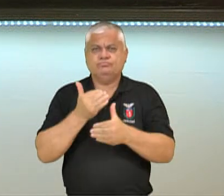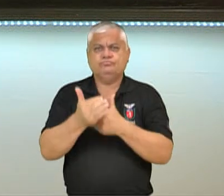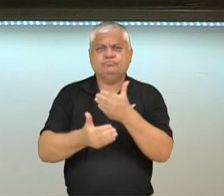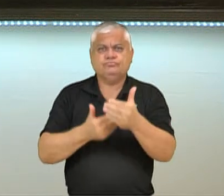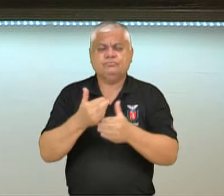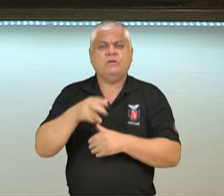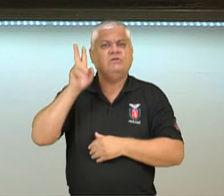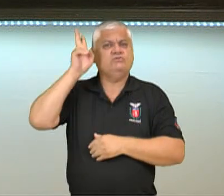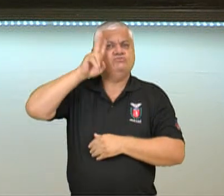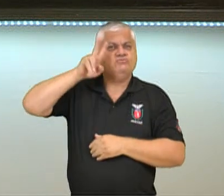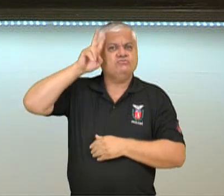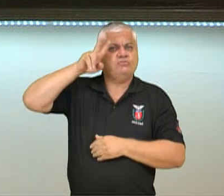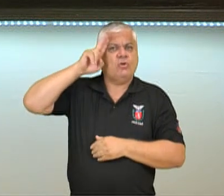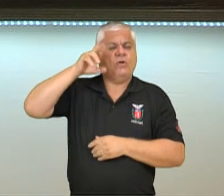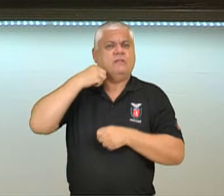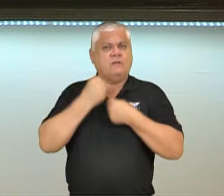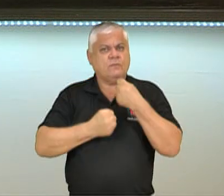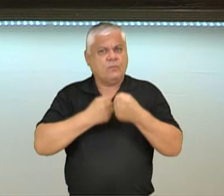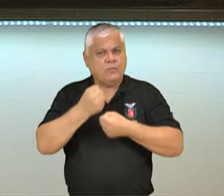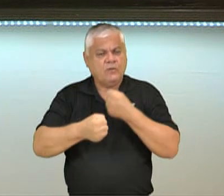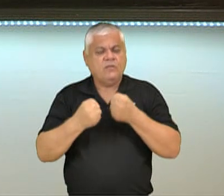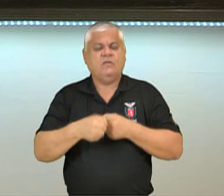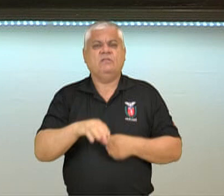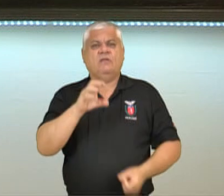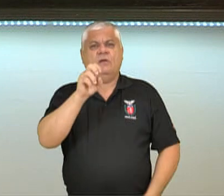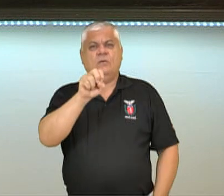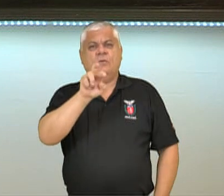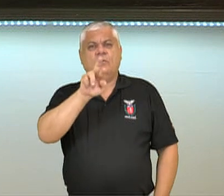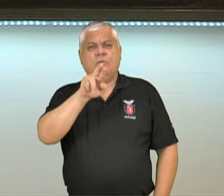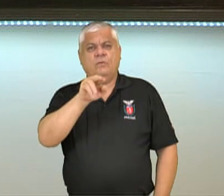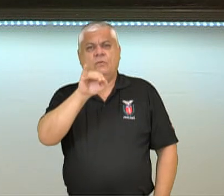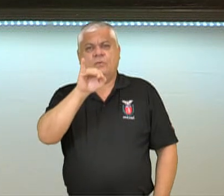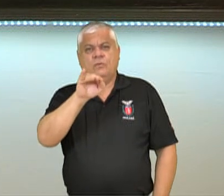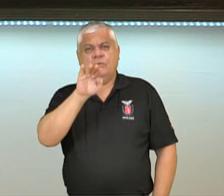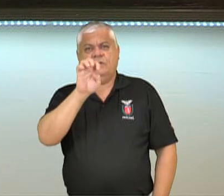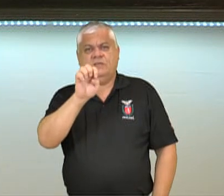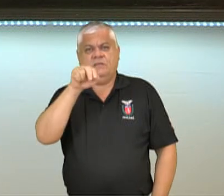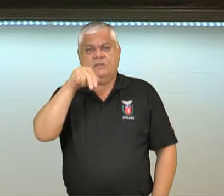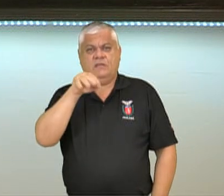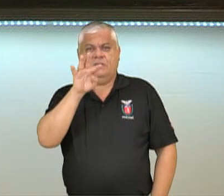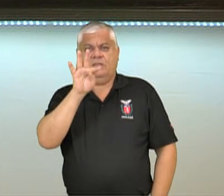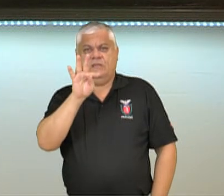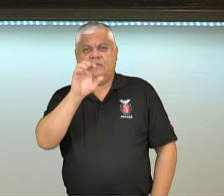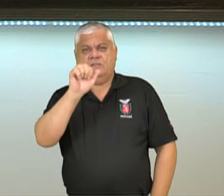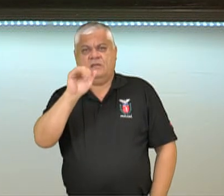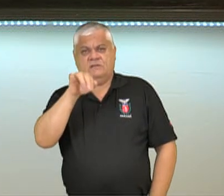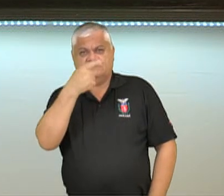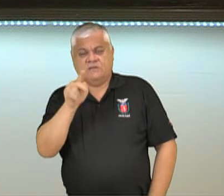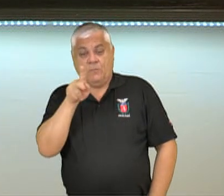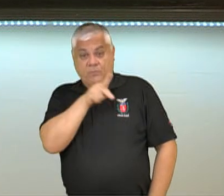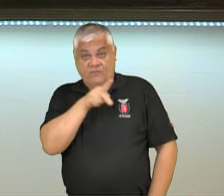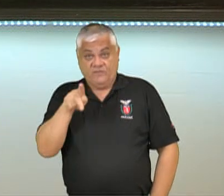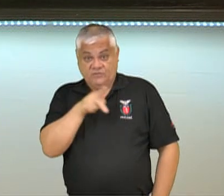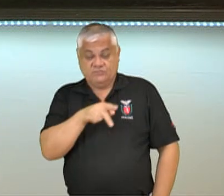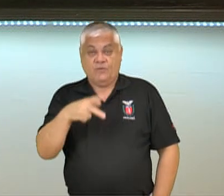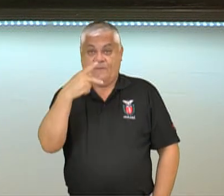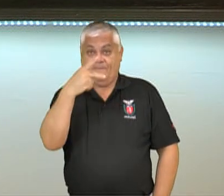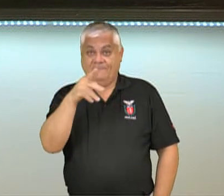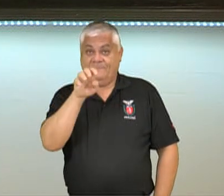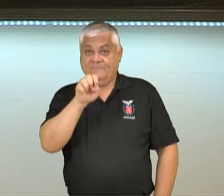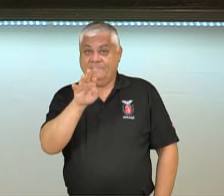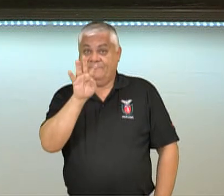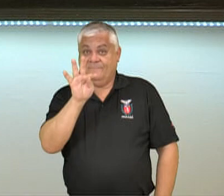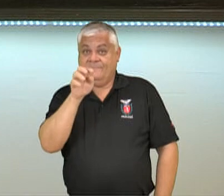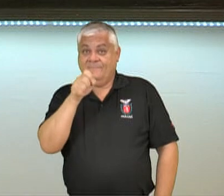histórica da corrida de orientação. Eu sou o professor Peterson, da disciplina de